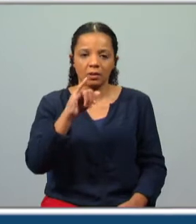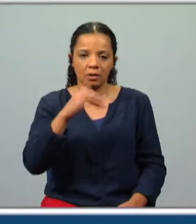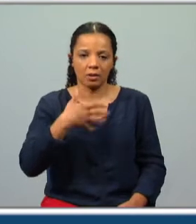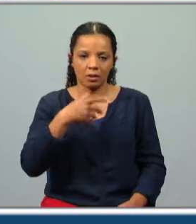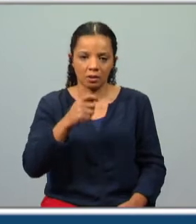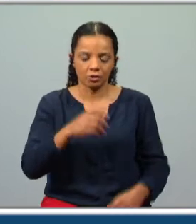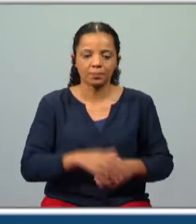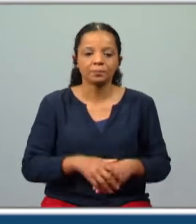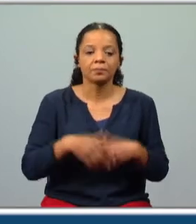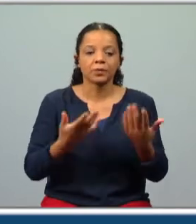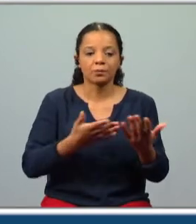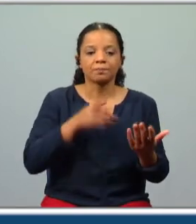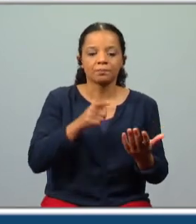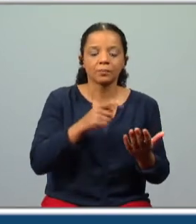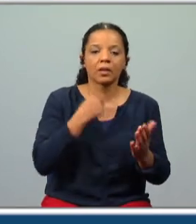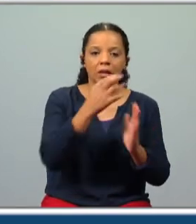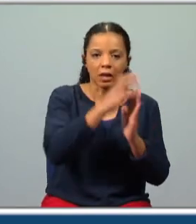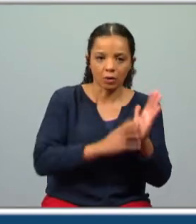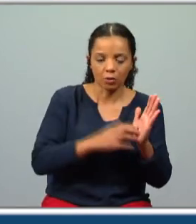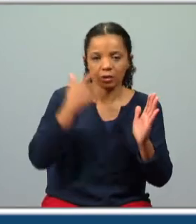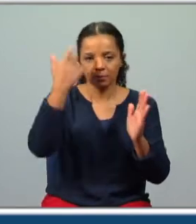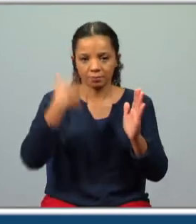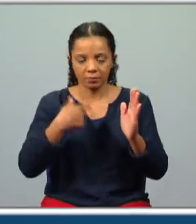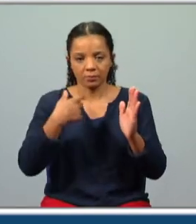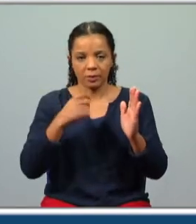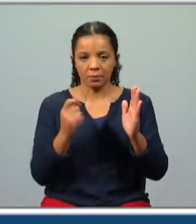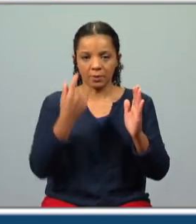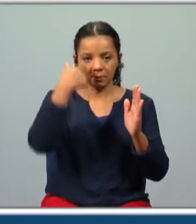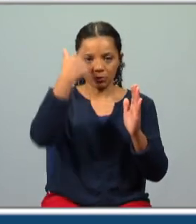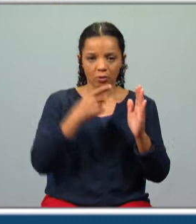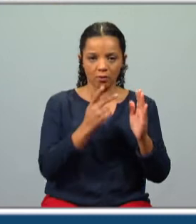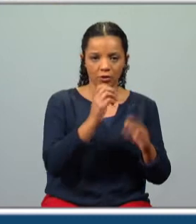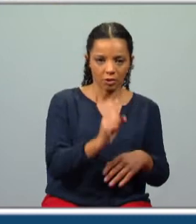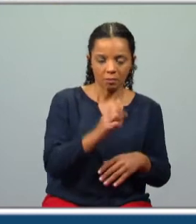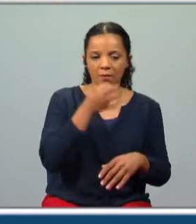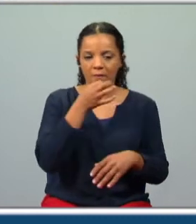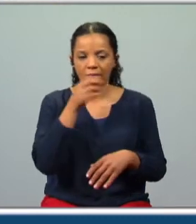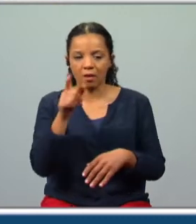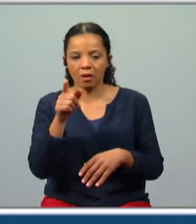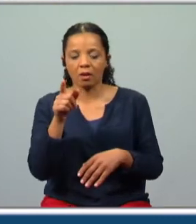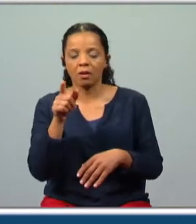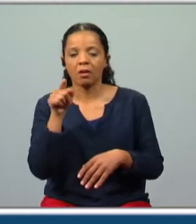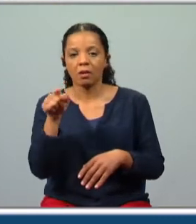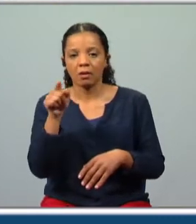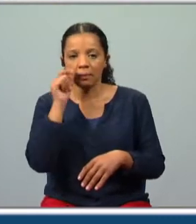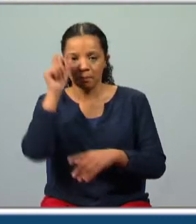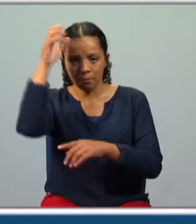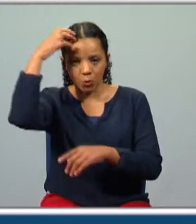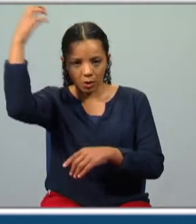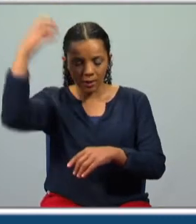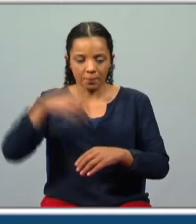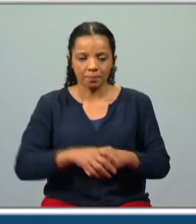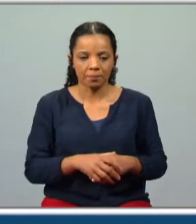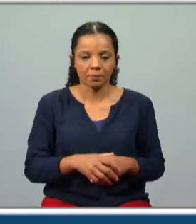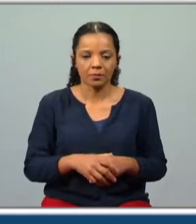Portanto, as marcas do narrador e do narratário. A primeira pessoa, Vasco da Gama, a dirigir-se ao rei de Melinde. E depois, temos